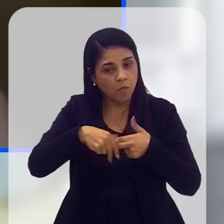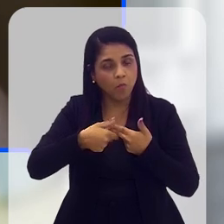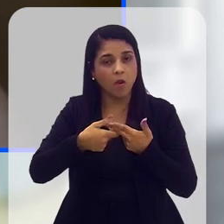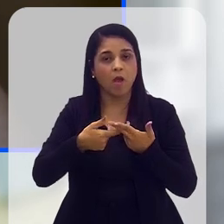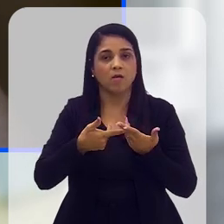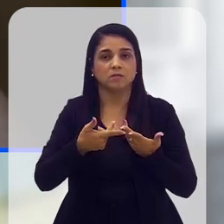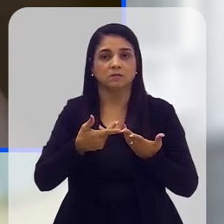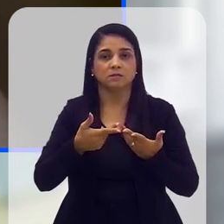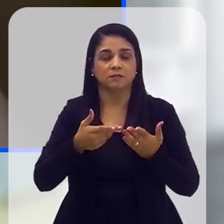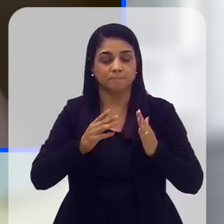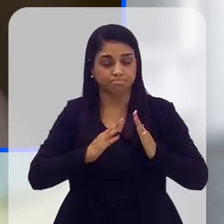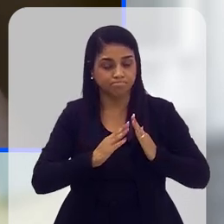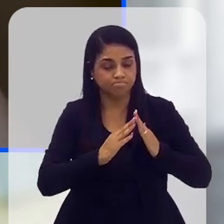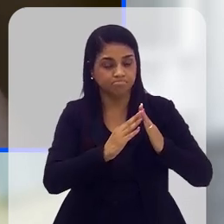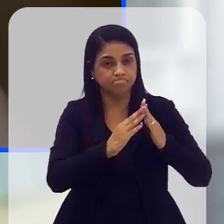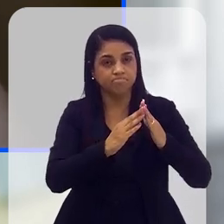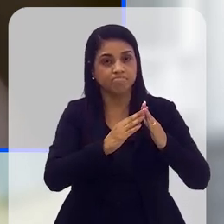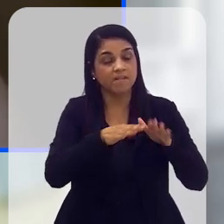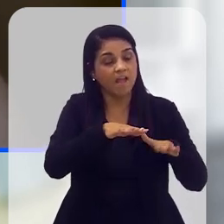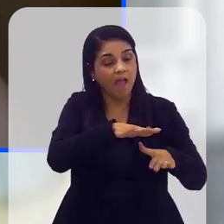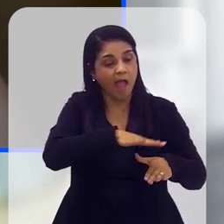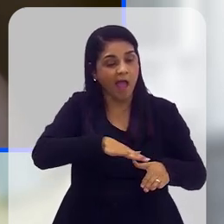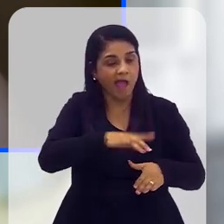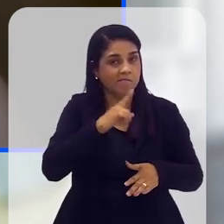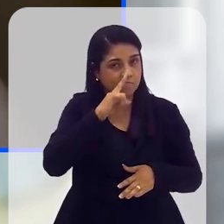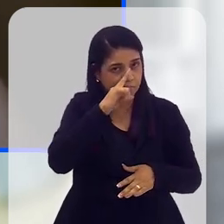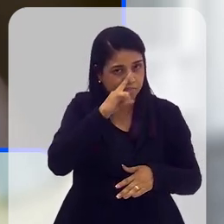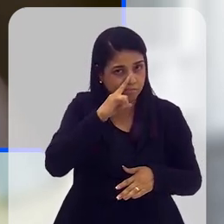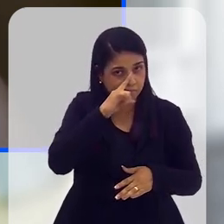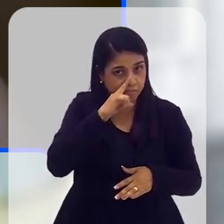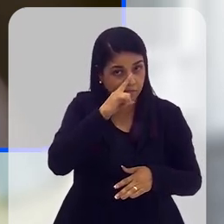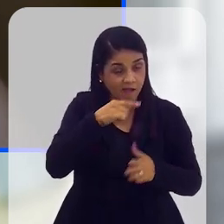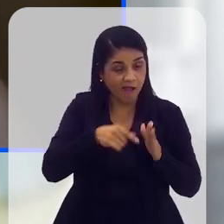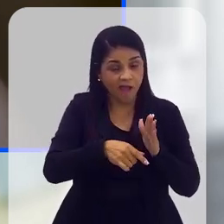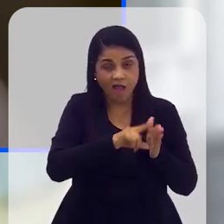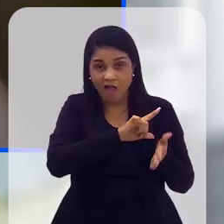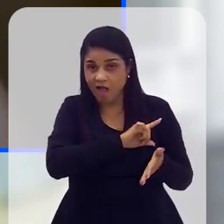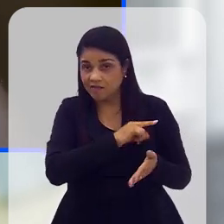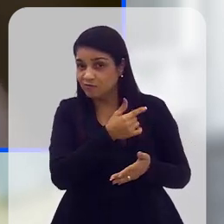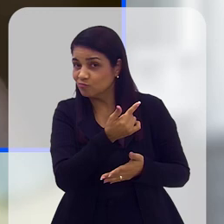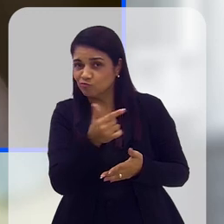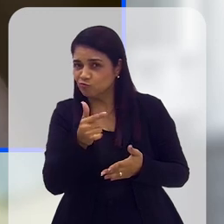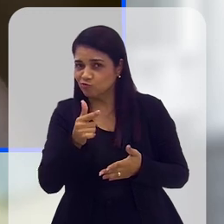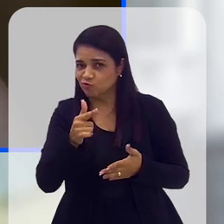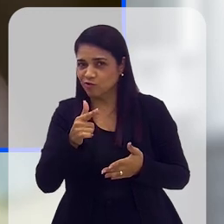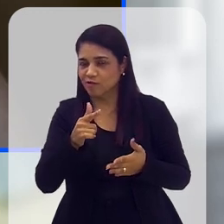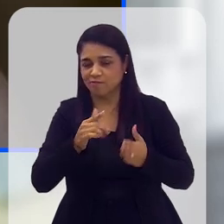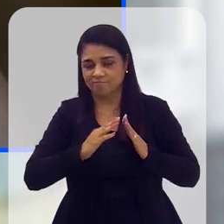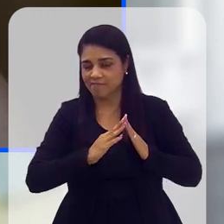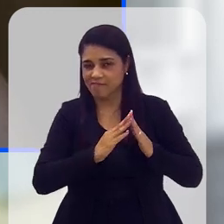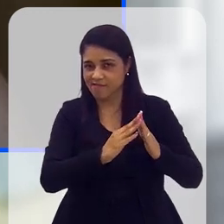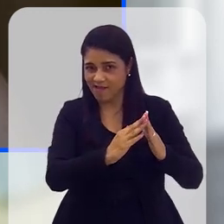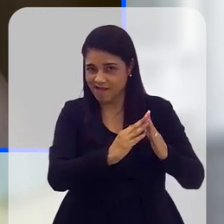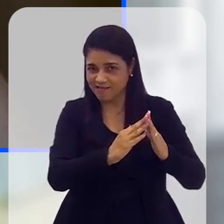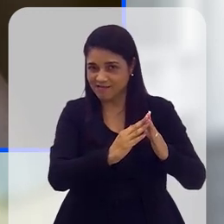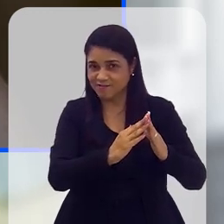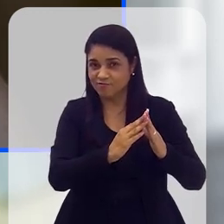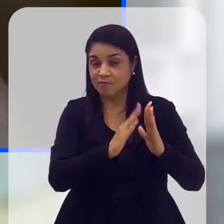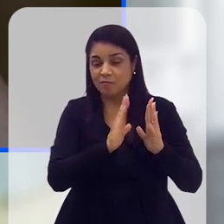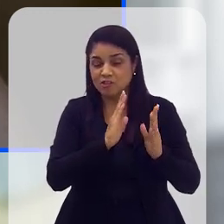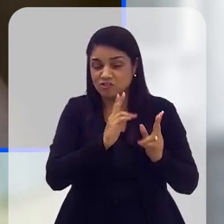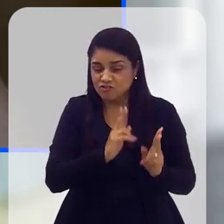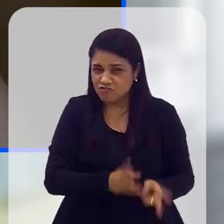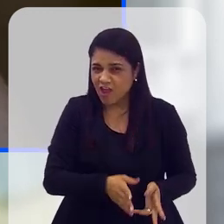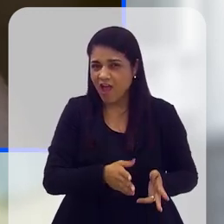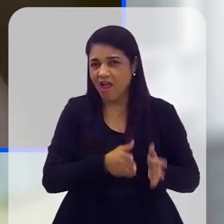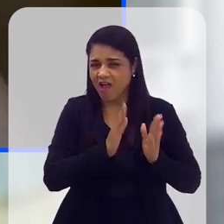conta dessa ocupação de áreas de risco, né? Áreas que anteriormente não eram ocupadas por